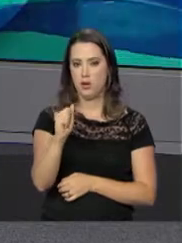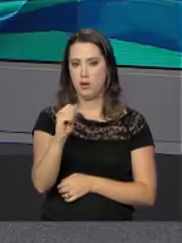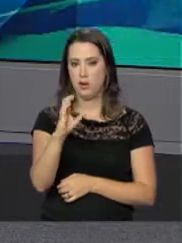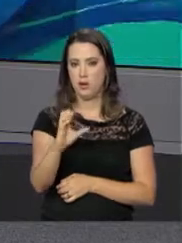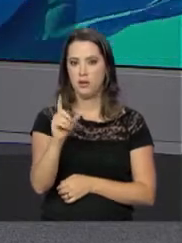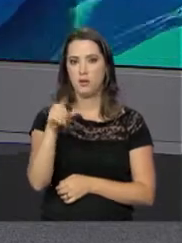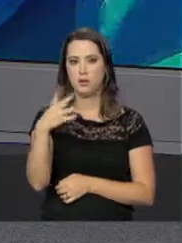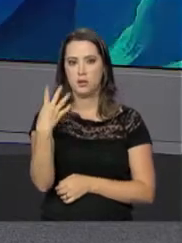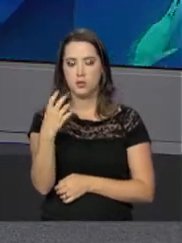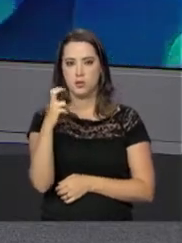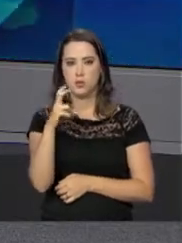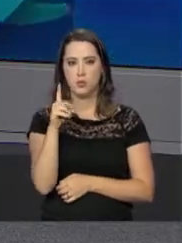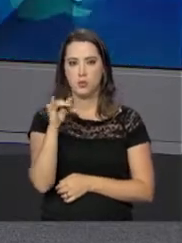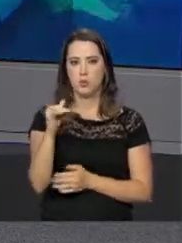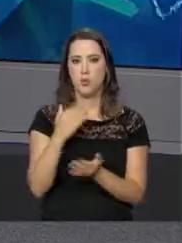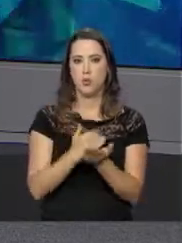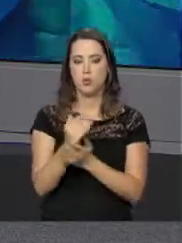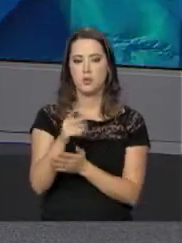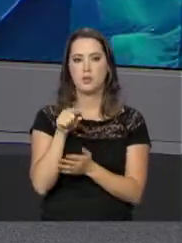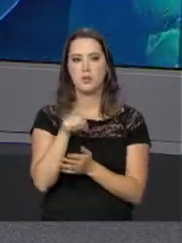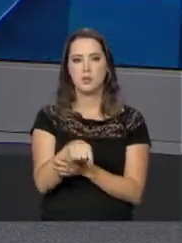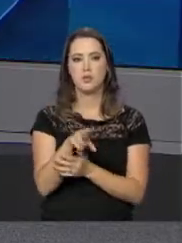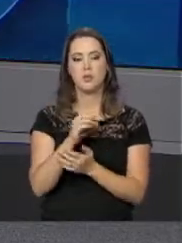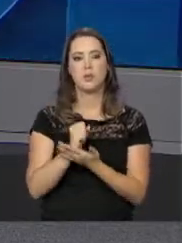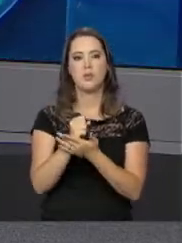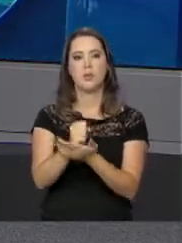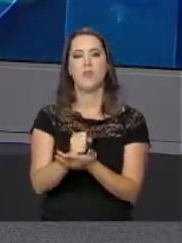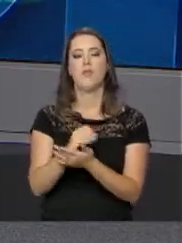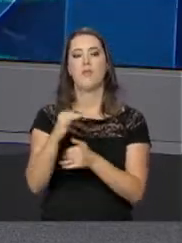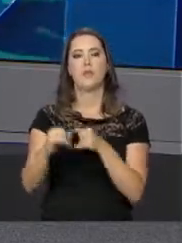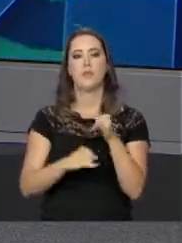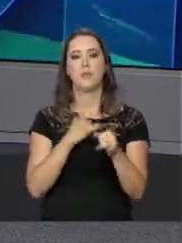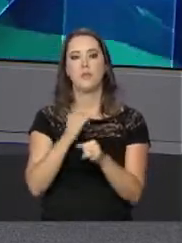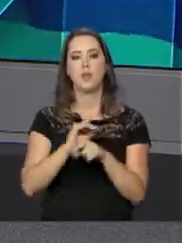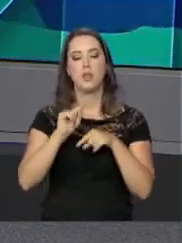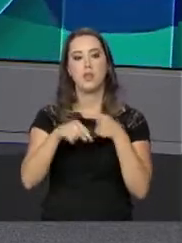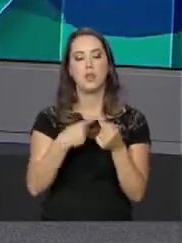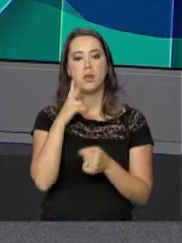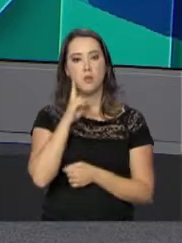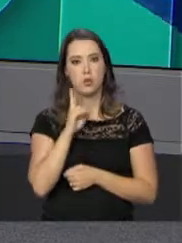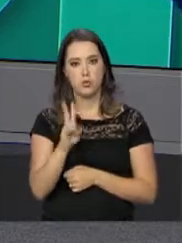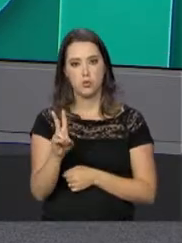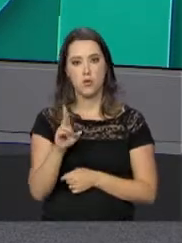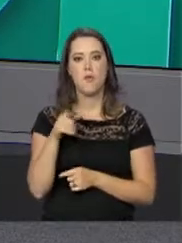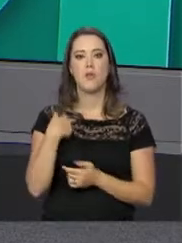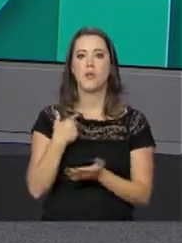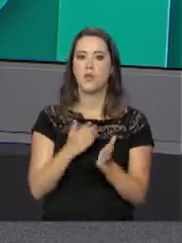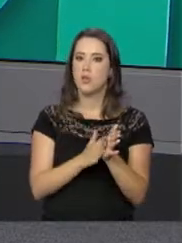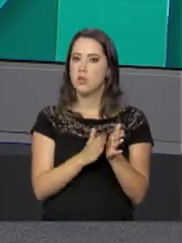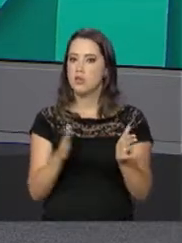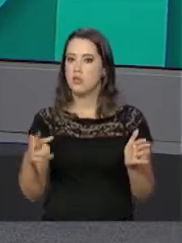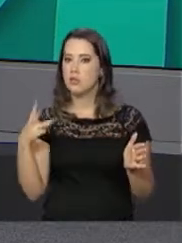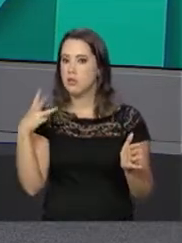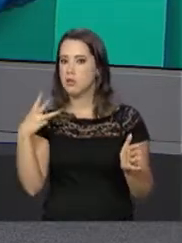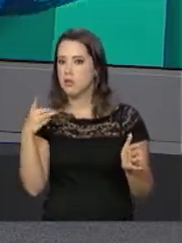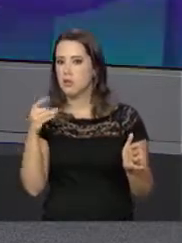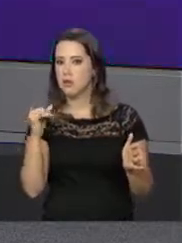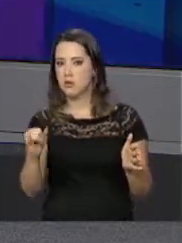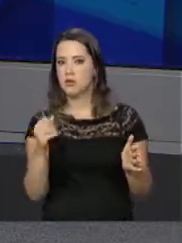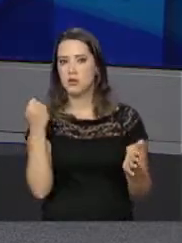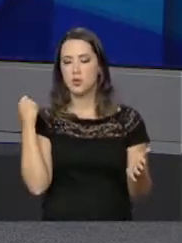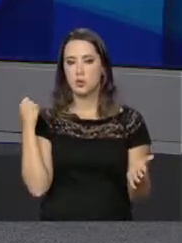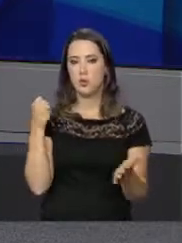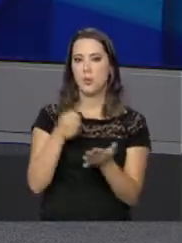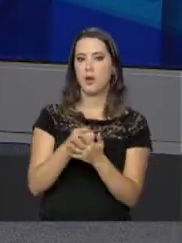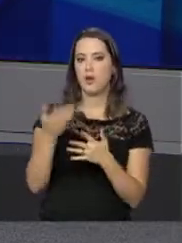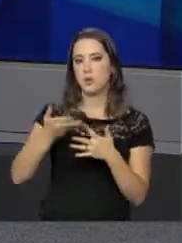dias, a contar da data de disponibilização na internet. Após a consulta, passa a contar o limite de até 30 dias para o